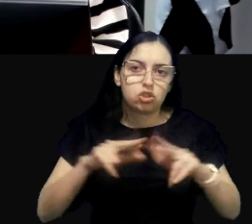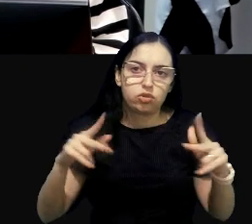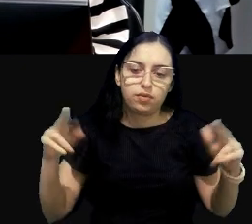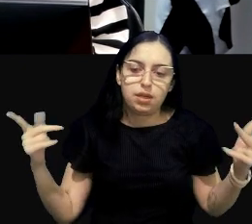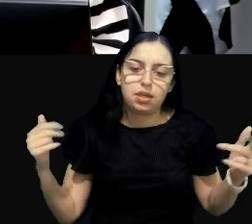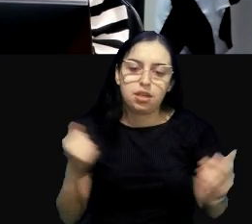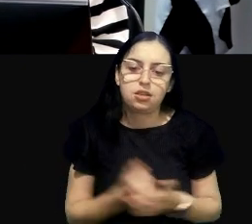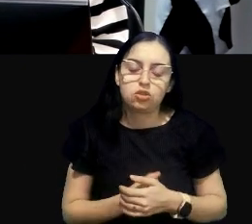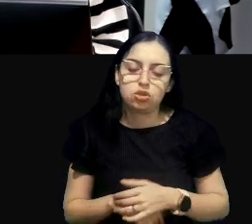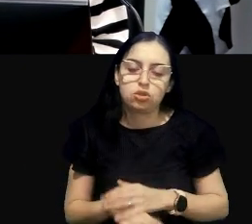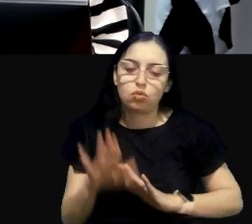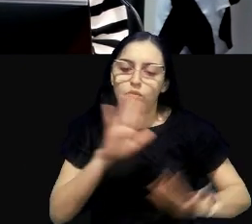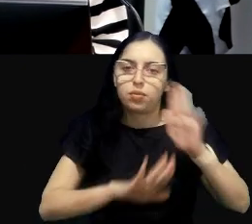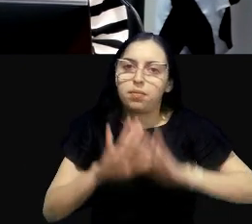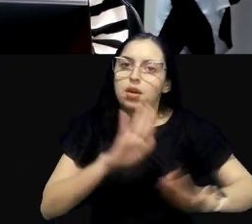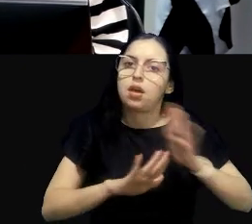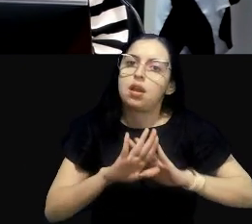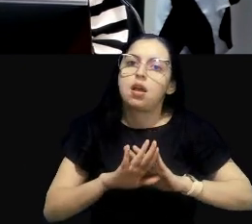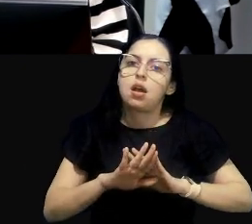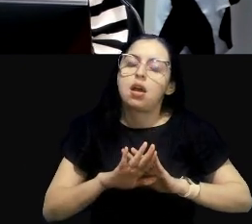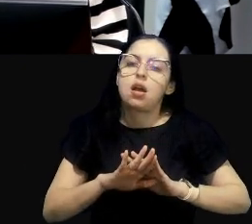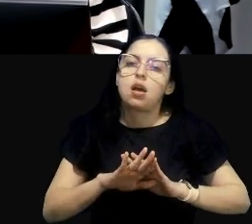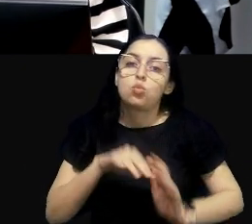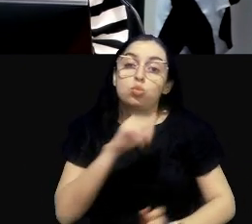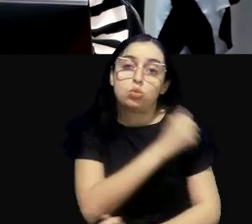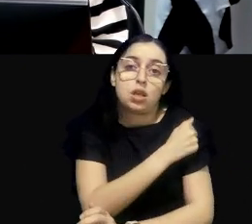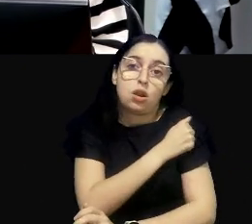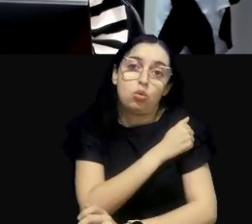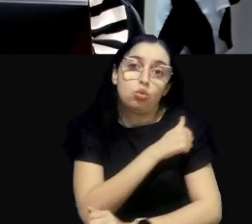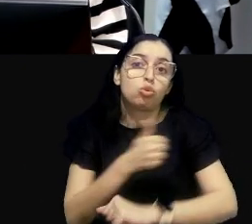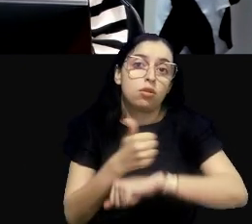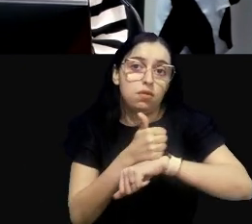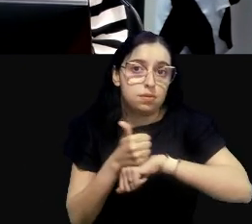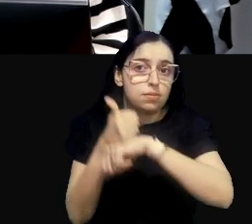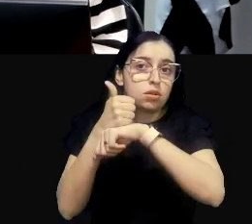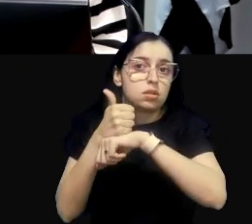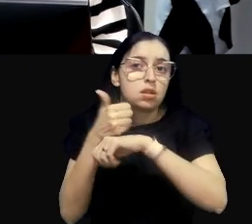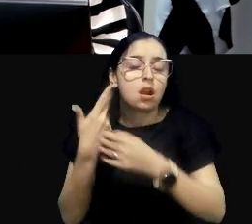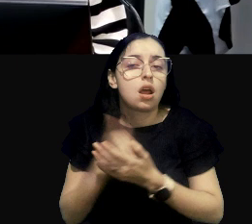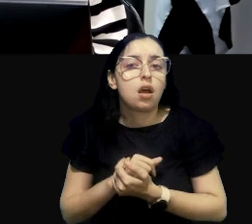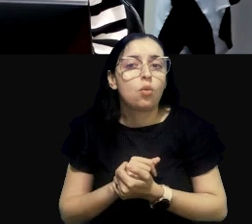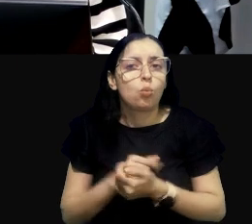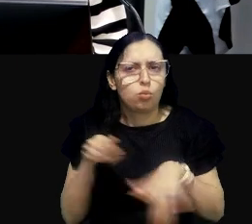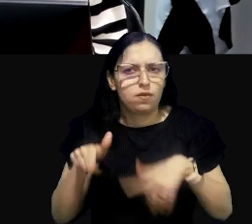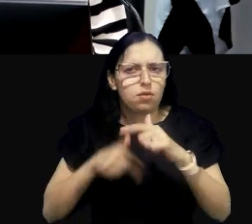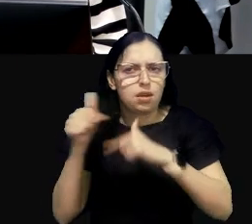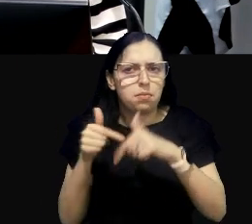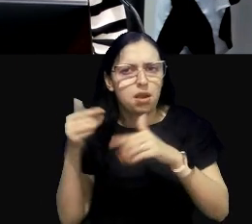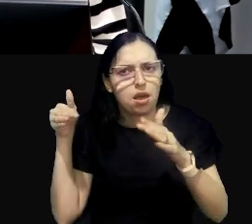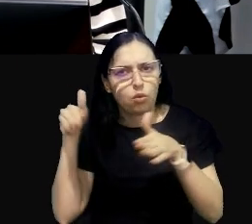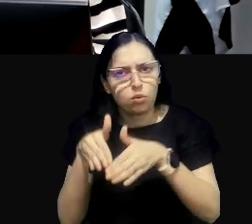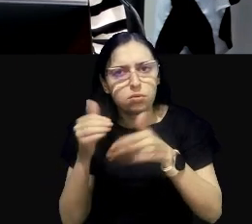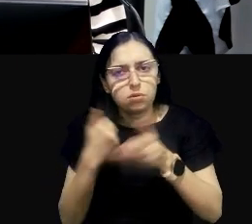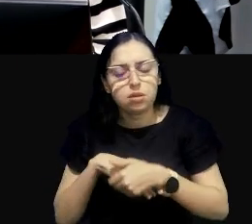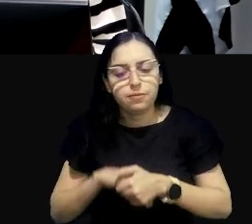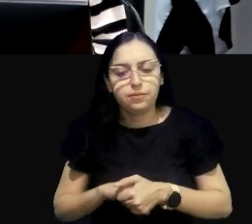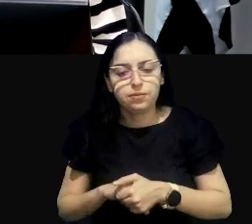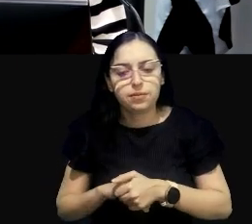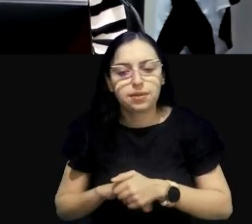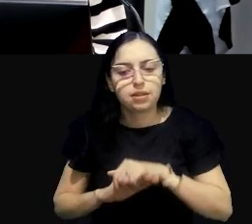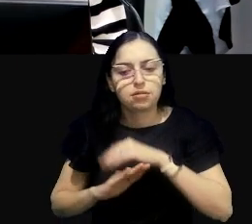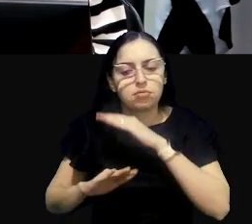os profissionais para essa área. Então, assim, ao longo